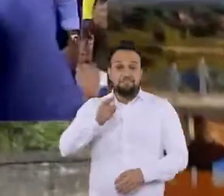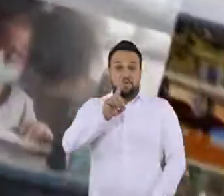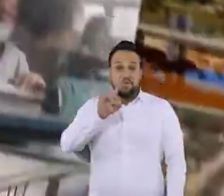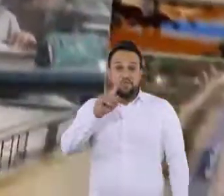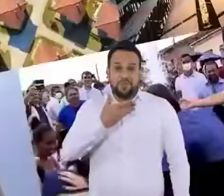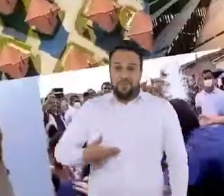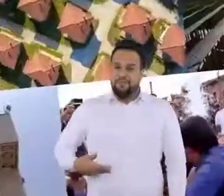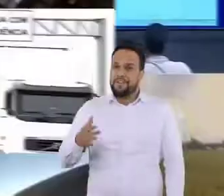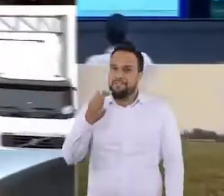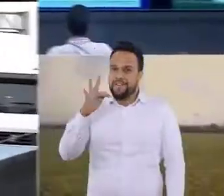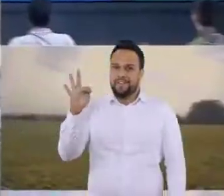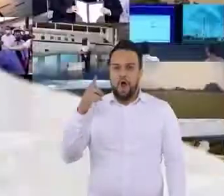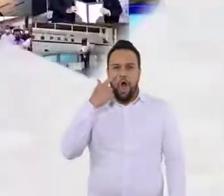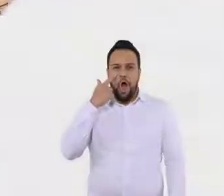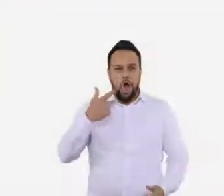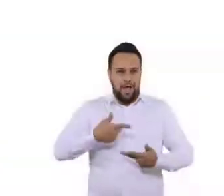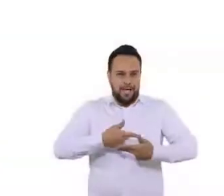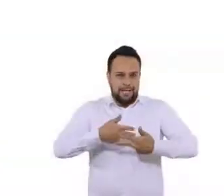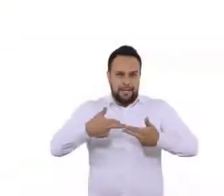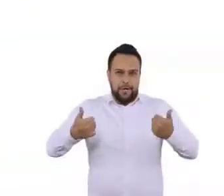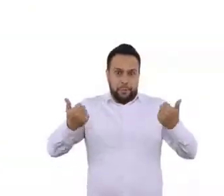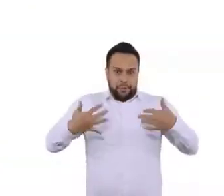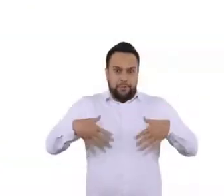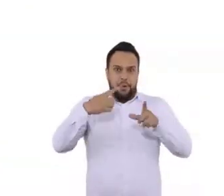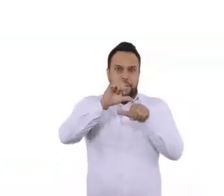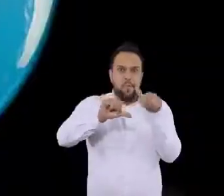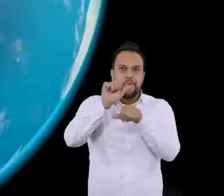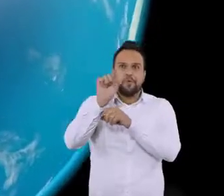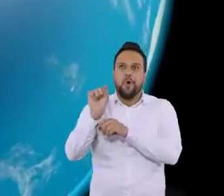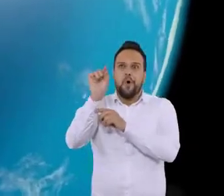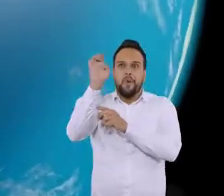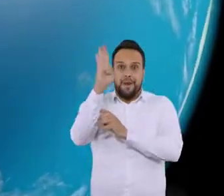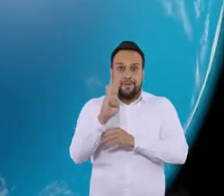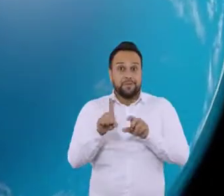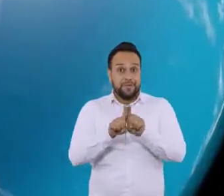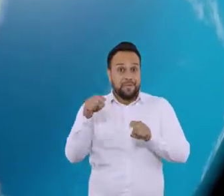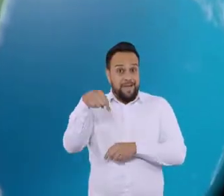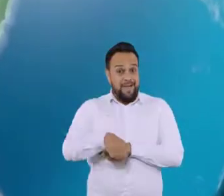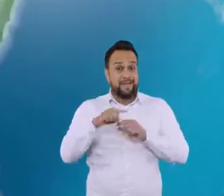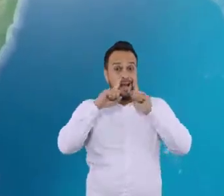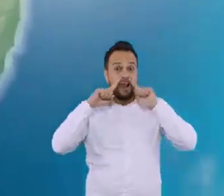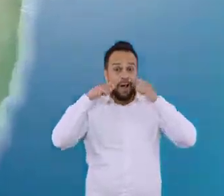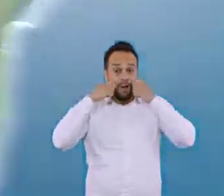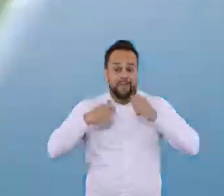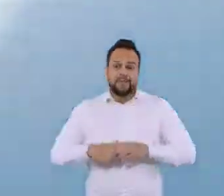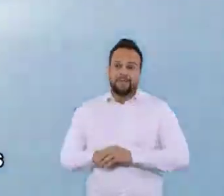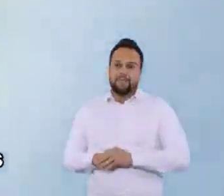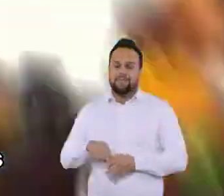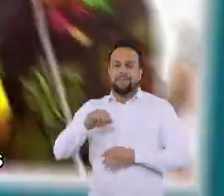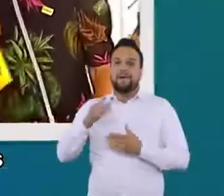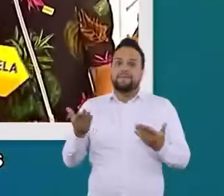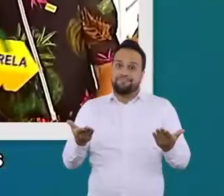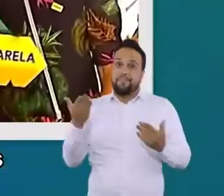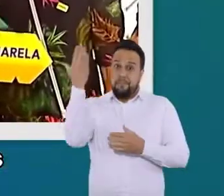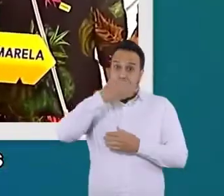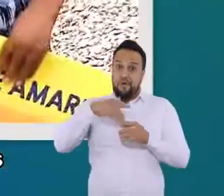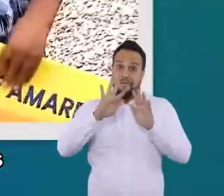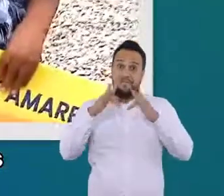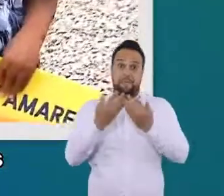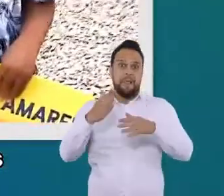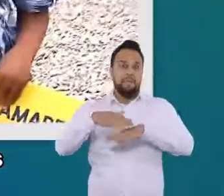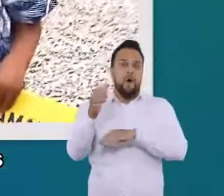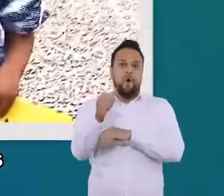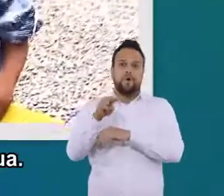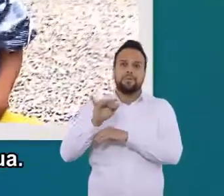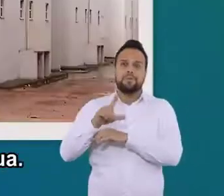Mil dias de governo federal e olha quanta coisa mudou no Brasil e aqui, em Alagoas. Que o digam as mais de